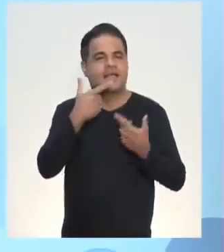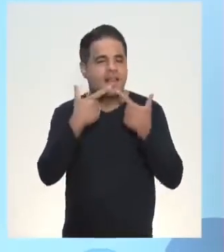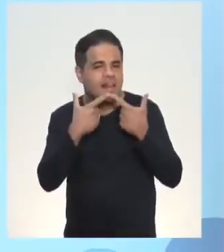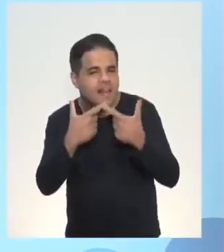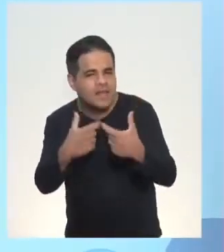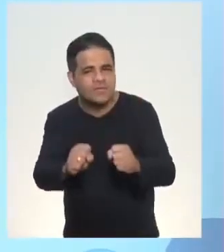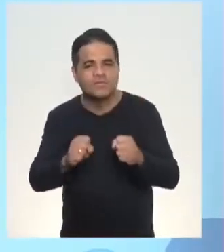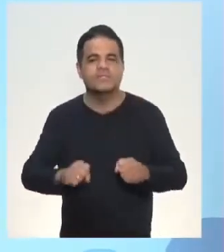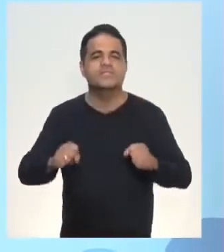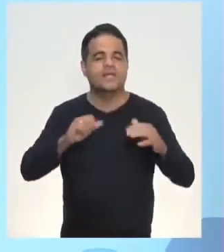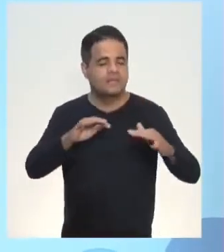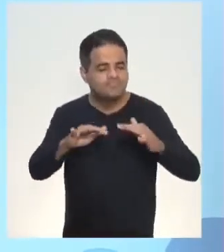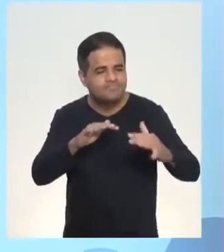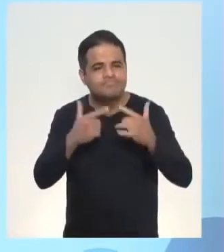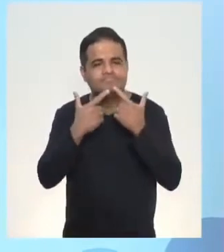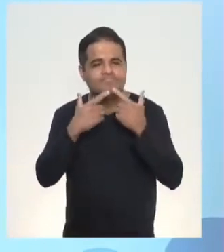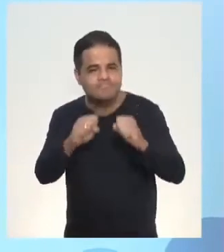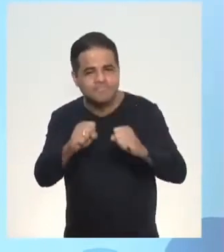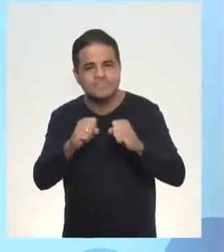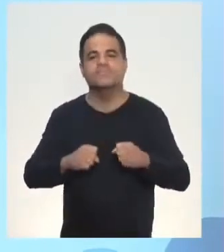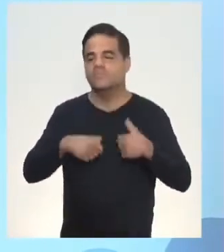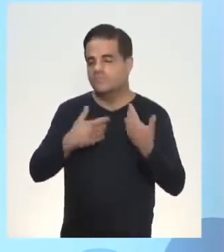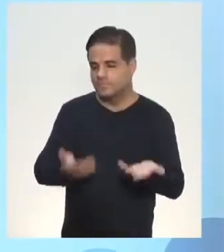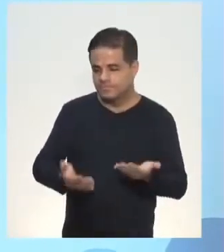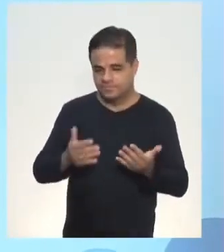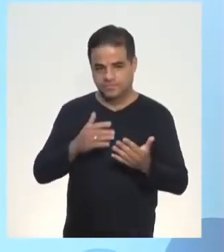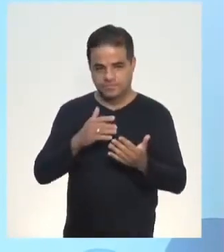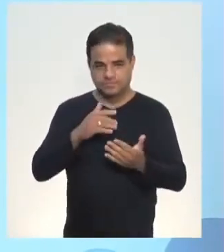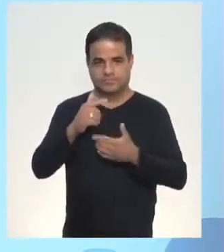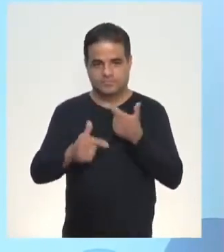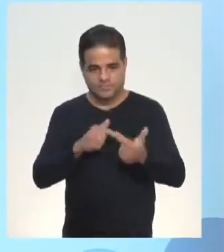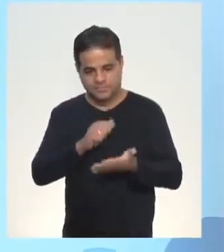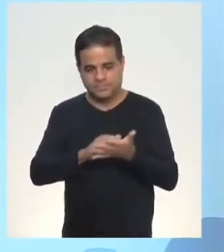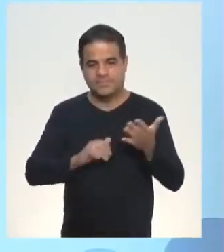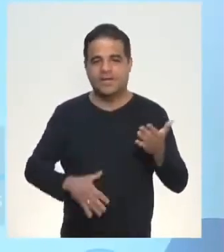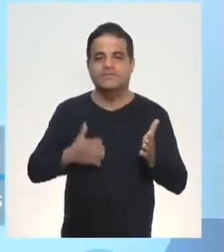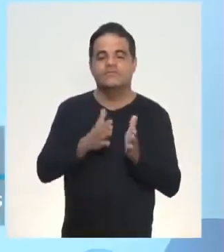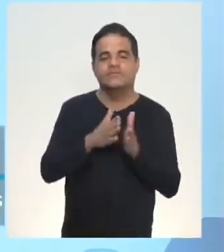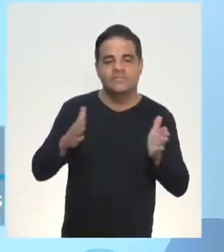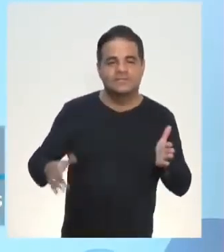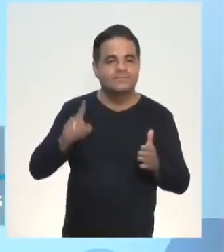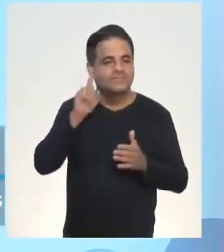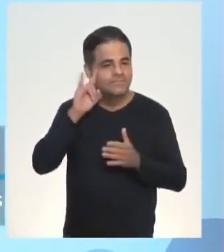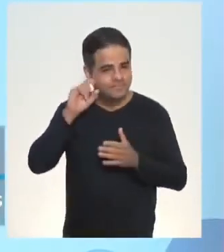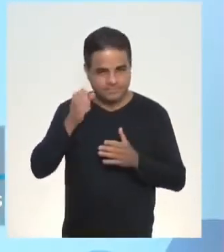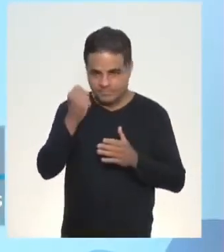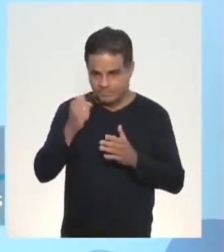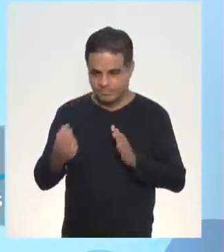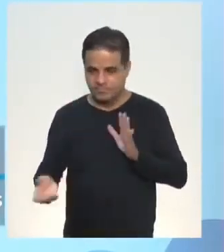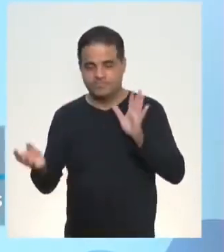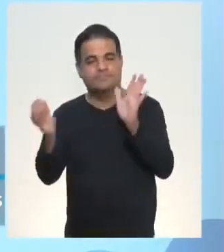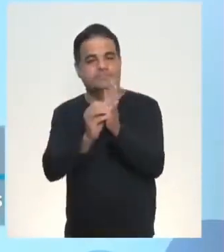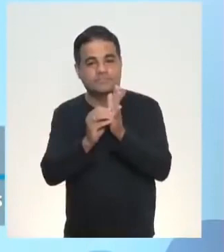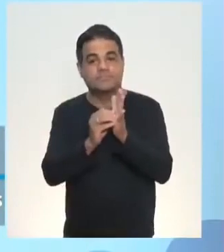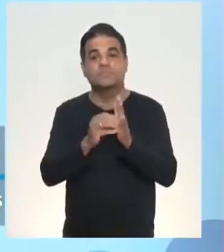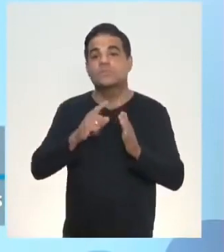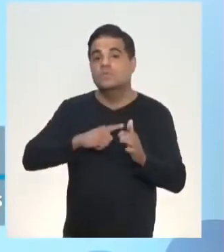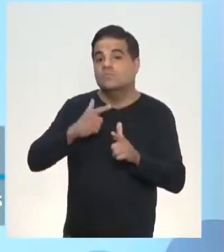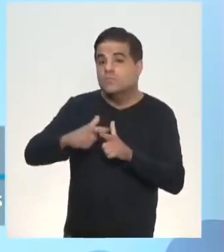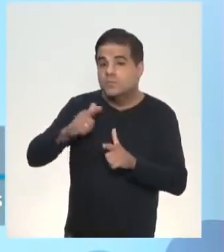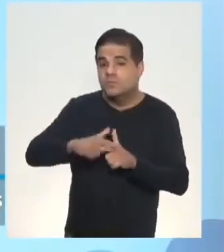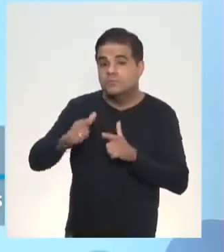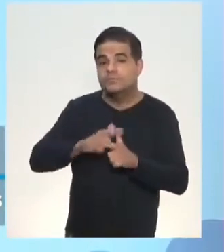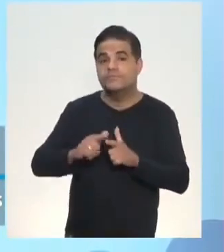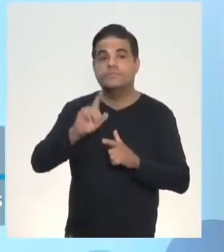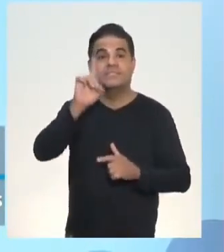recado para vocês, que as tarefas, ou a tarefa da aula anterior, do dia 8, não foi postada, porque nós estamos com problema